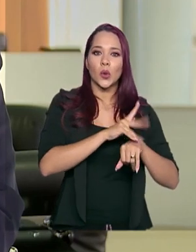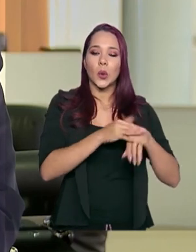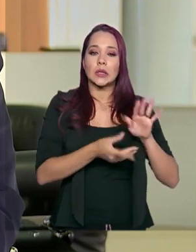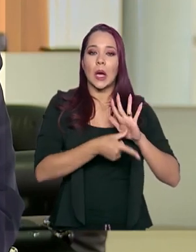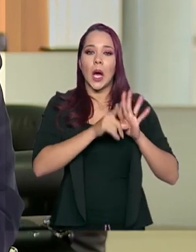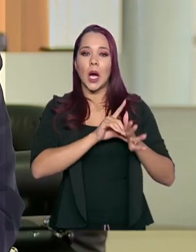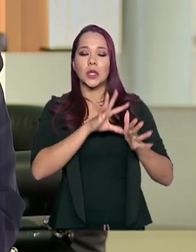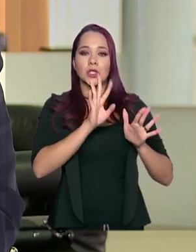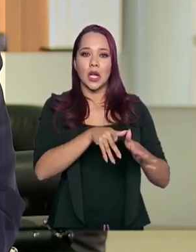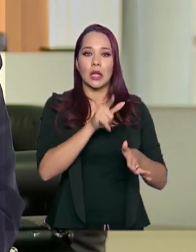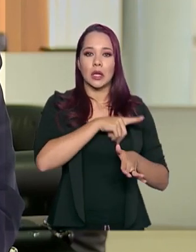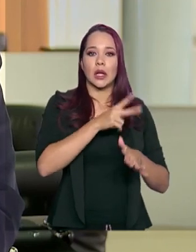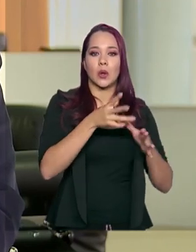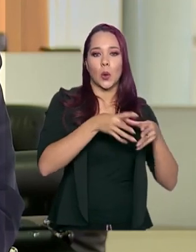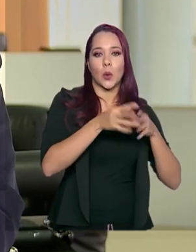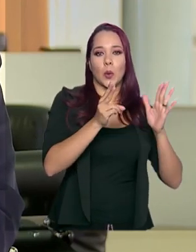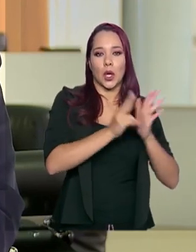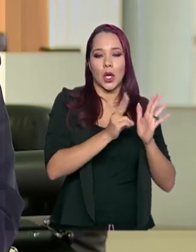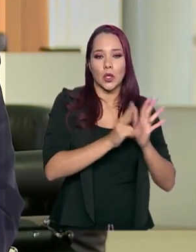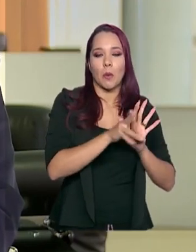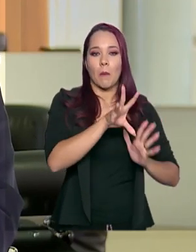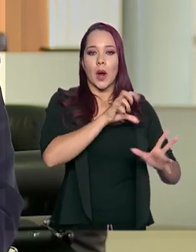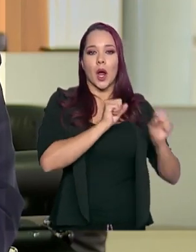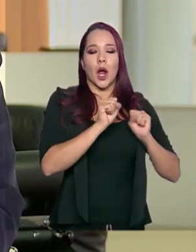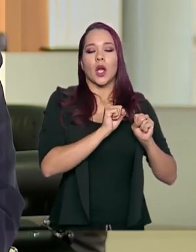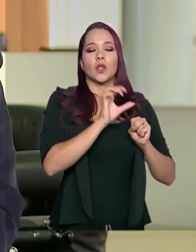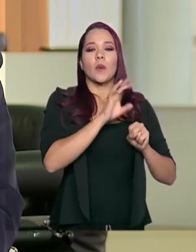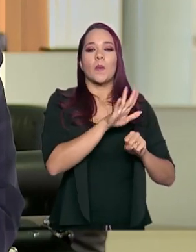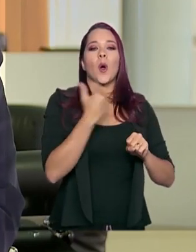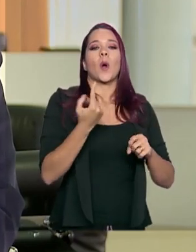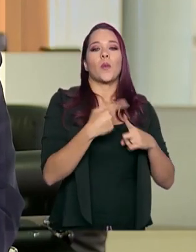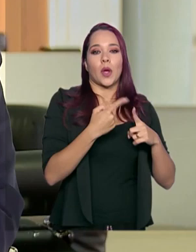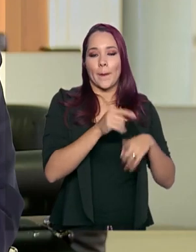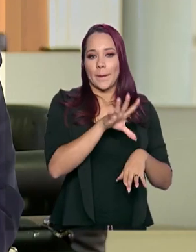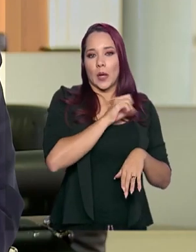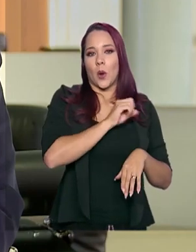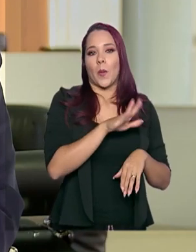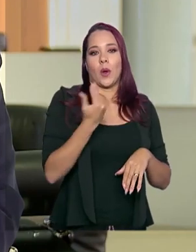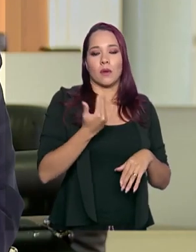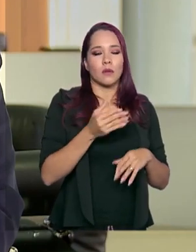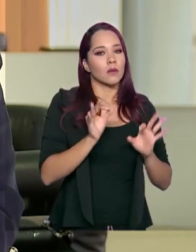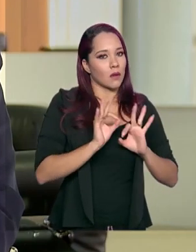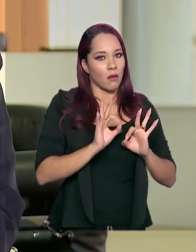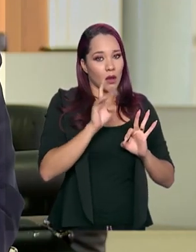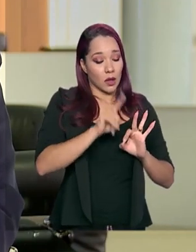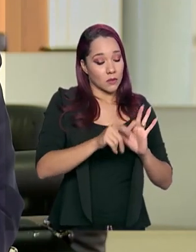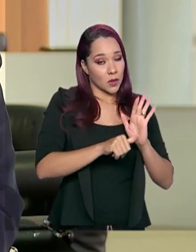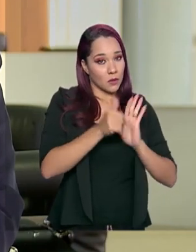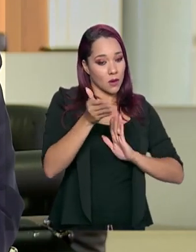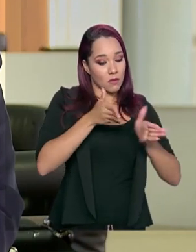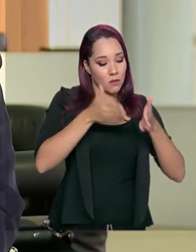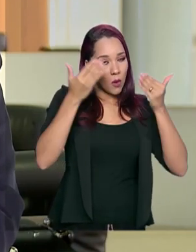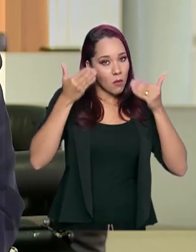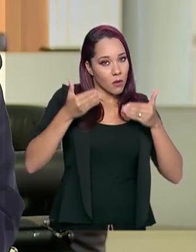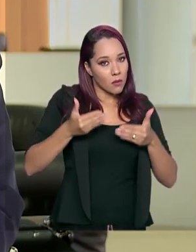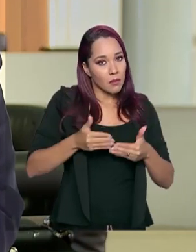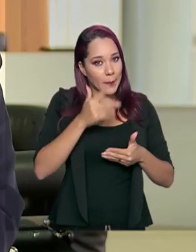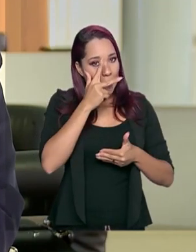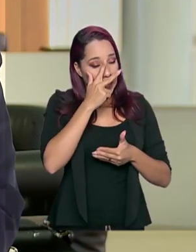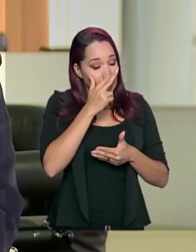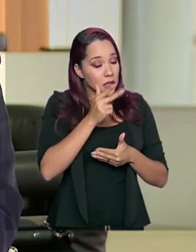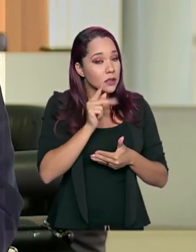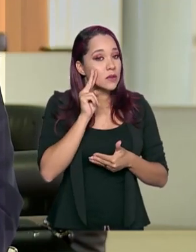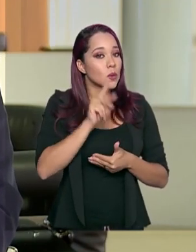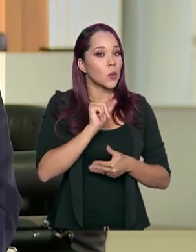indígena ser acometido do óbito porque contraiu. O comportamento, nesse primeiro momento, de uma forma empírica, gente está vendo